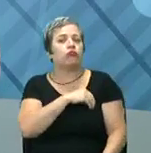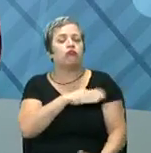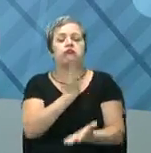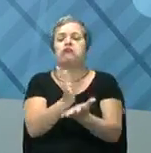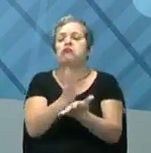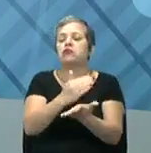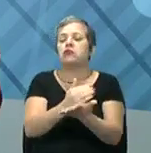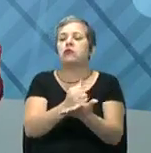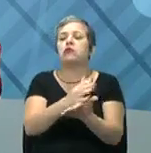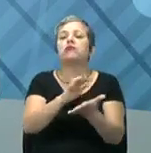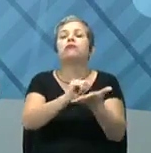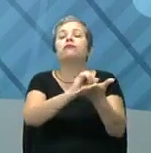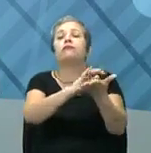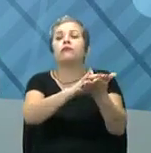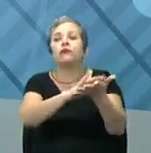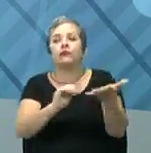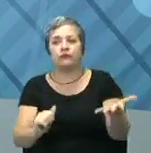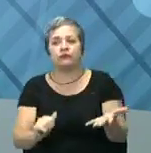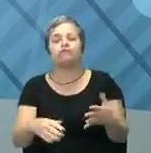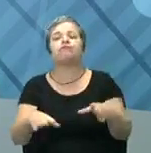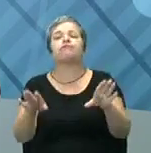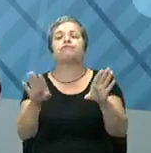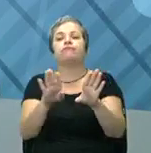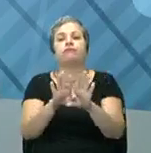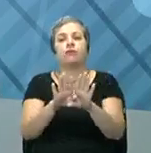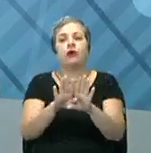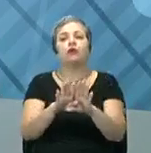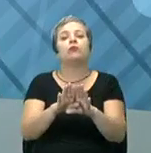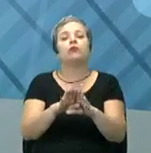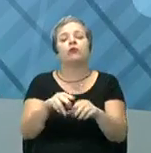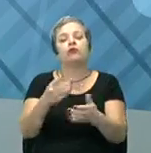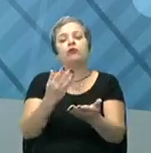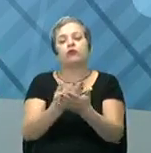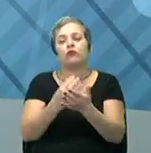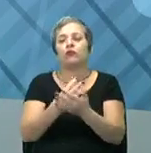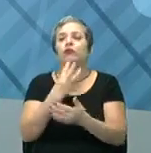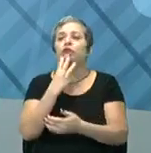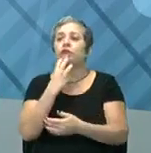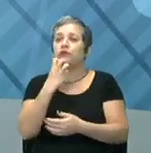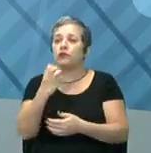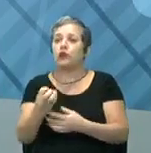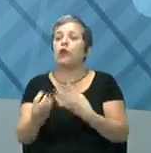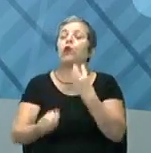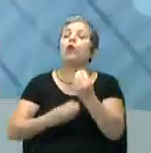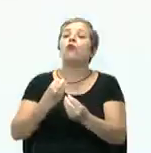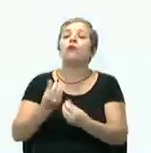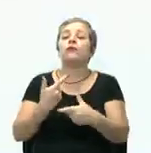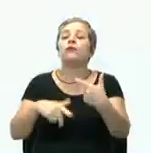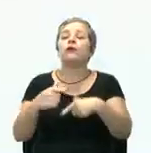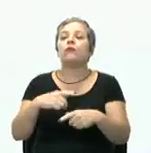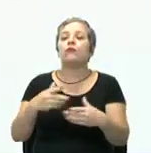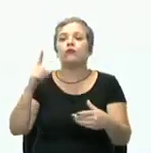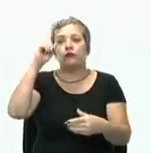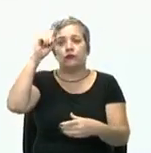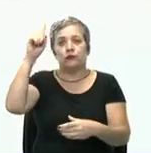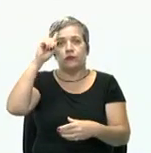divisão e hierarquia vieram aí a partir dos estudos de Weber. E como nós utilizamos isso no dia a dia?